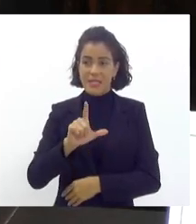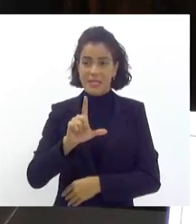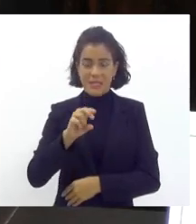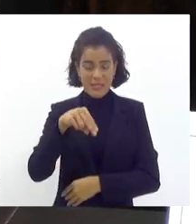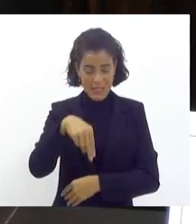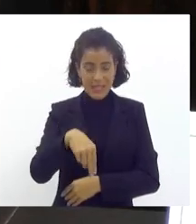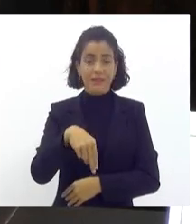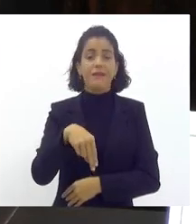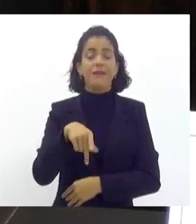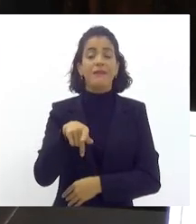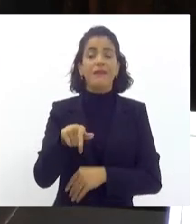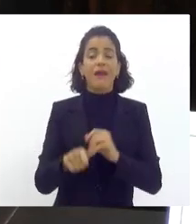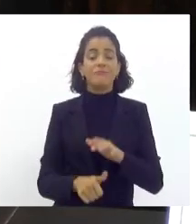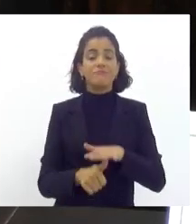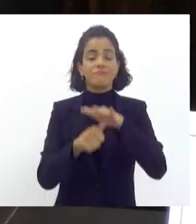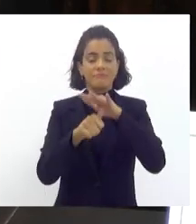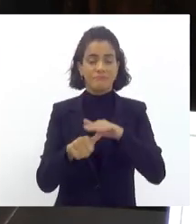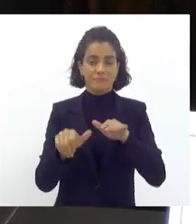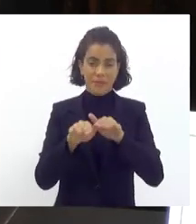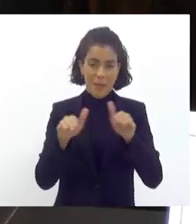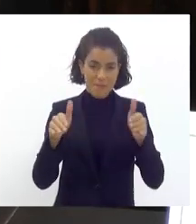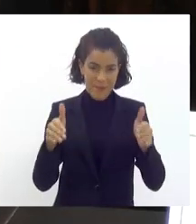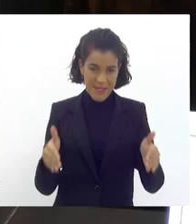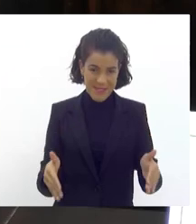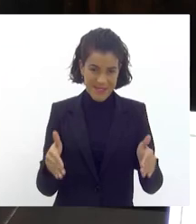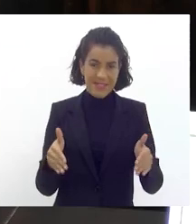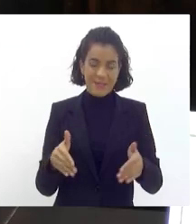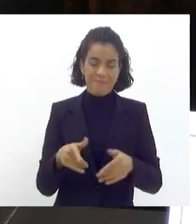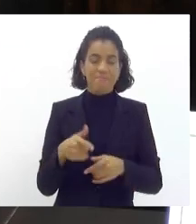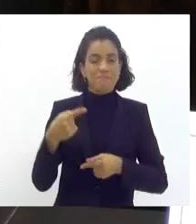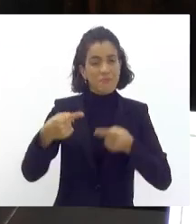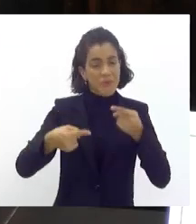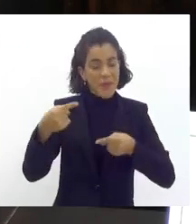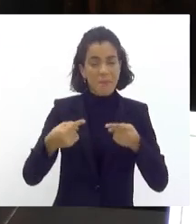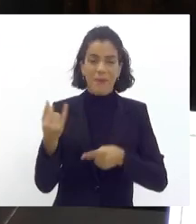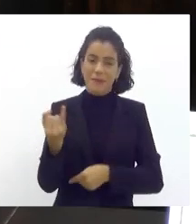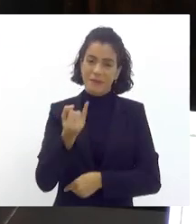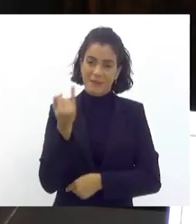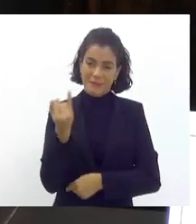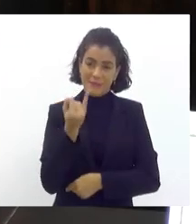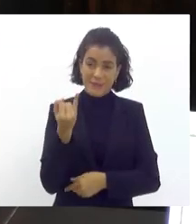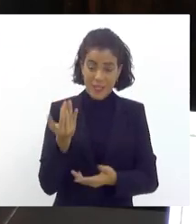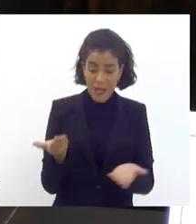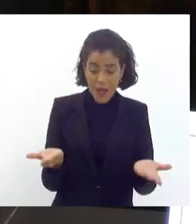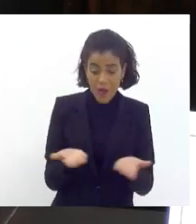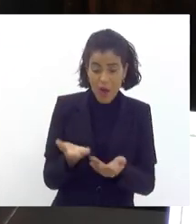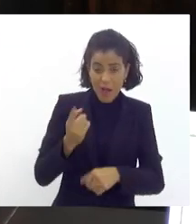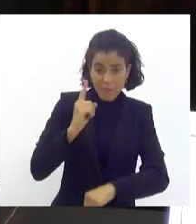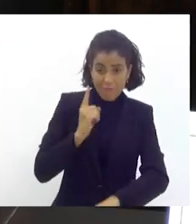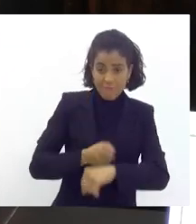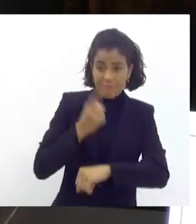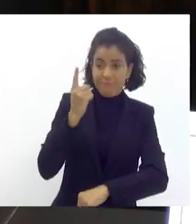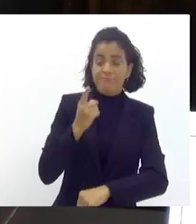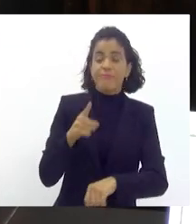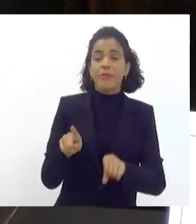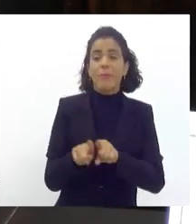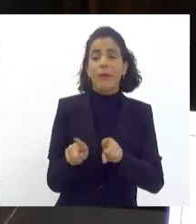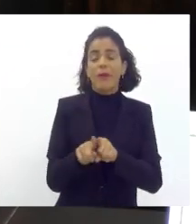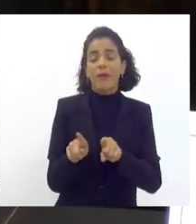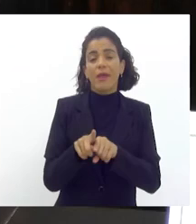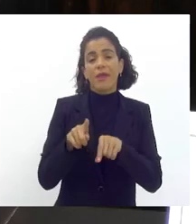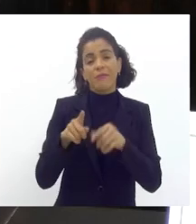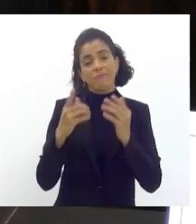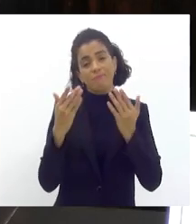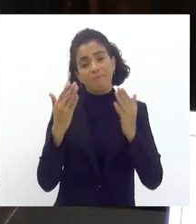carnaval trazendo esse debate tão importante queria desde já parabenizar